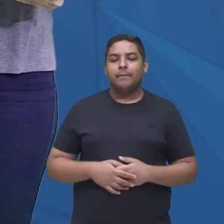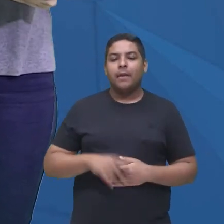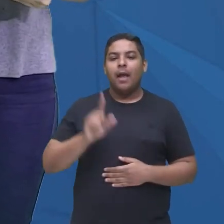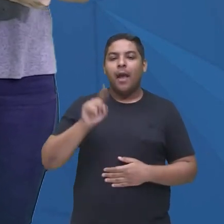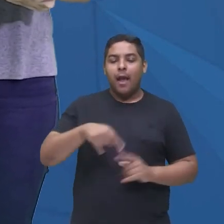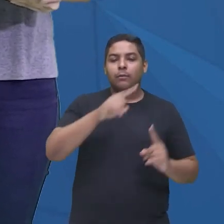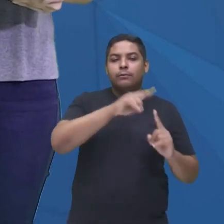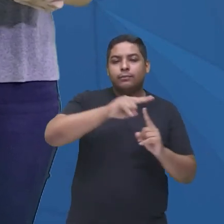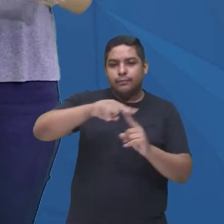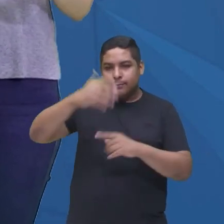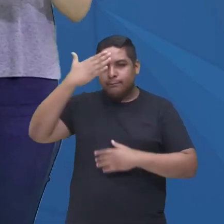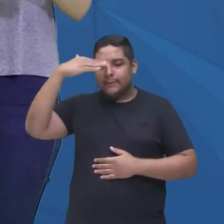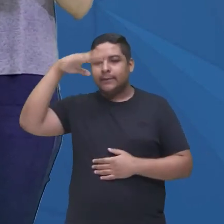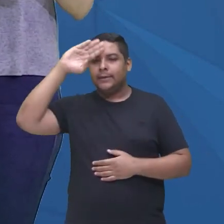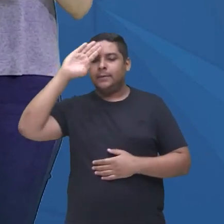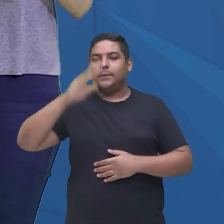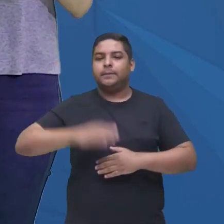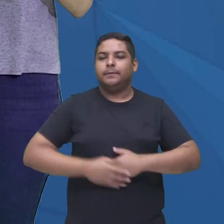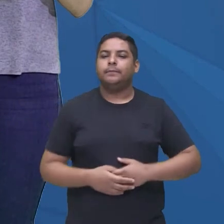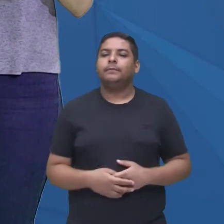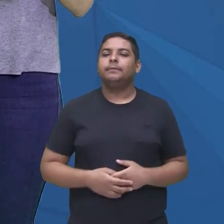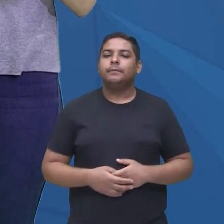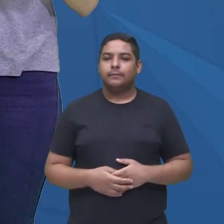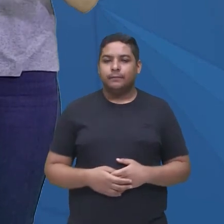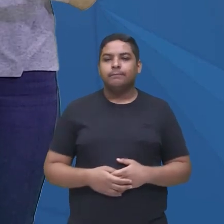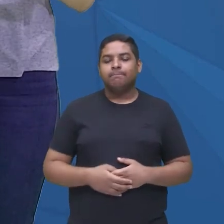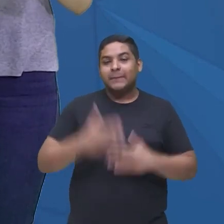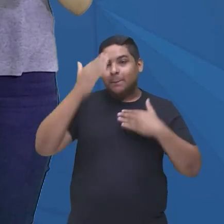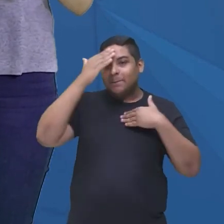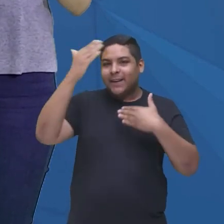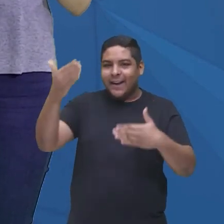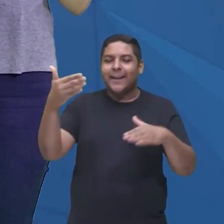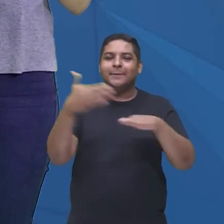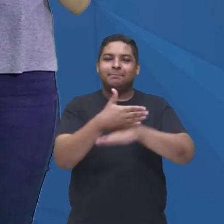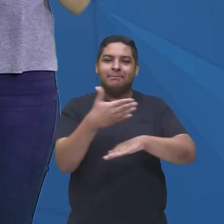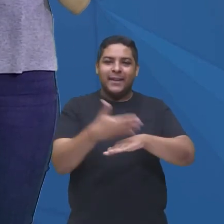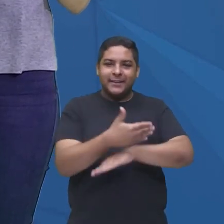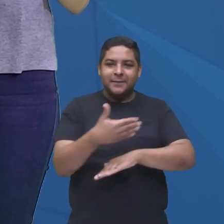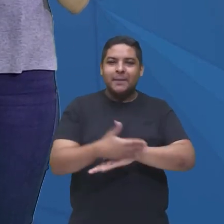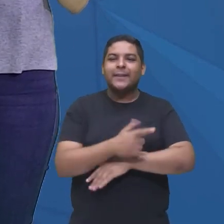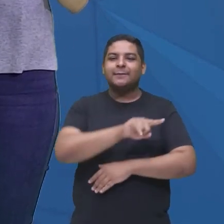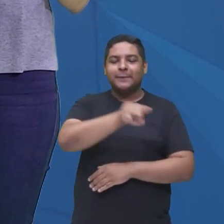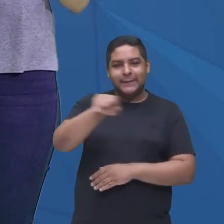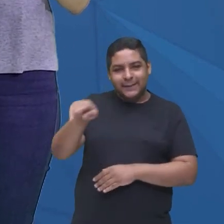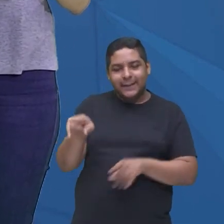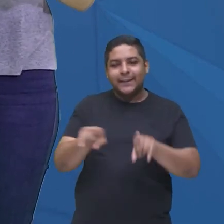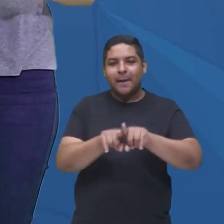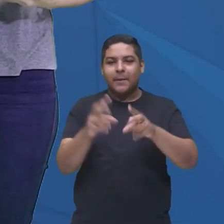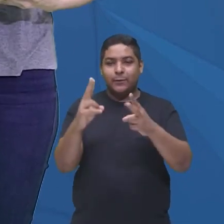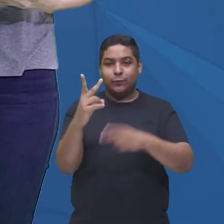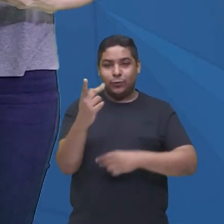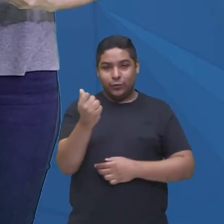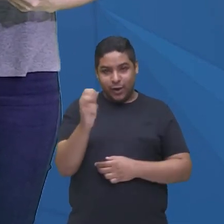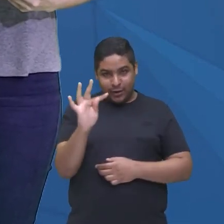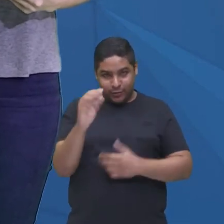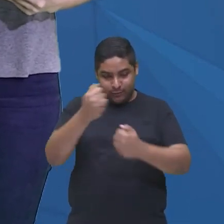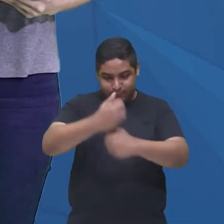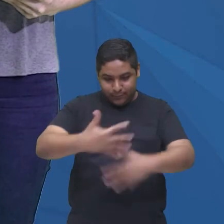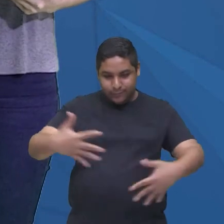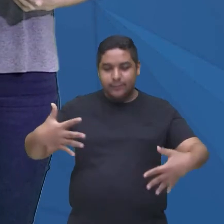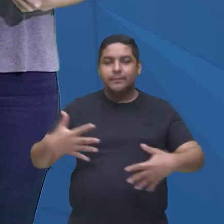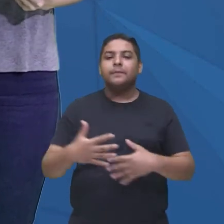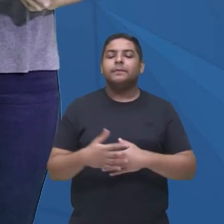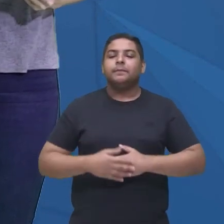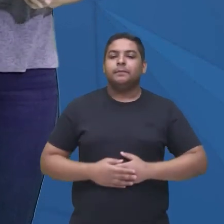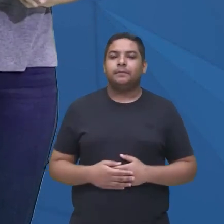drama, tá bom gente? obrigada pela participação de vocês aqui no nosso chat, tá bom? E também